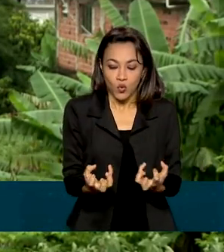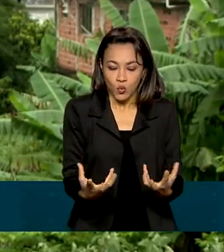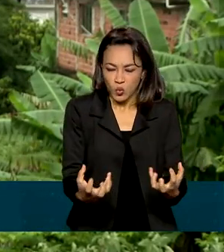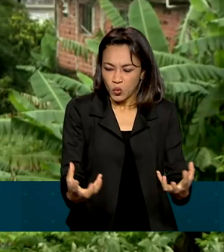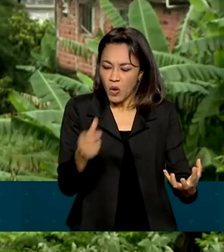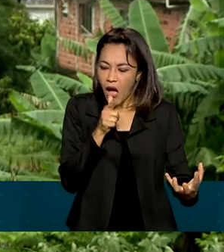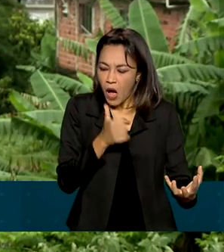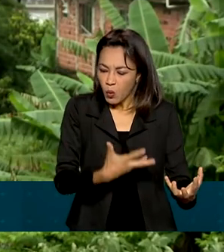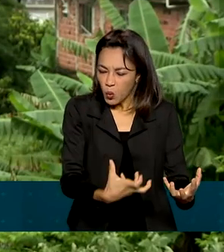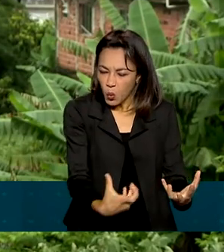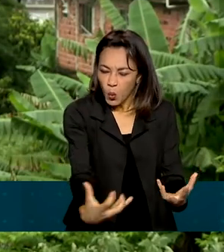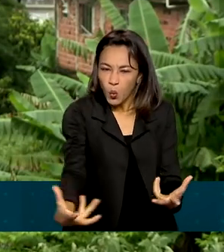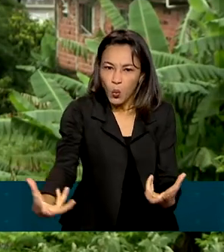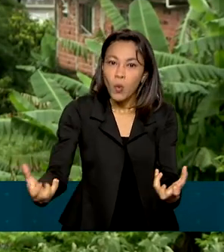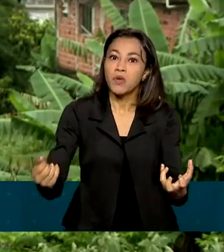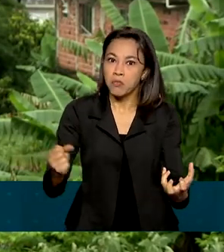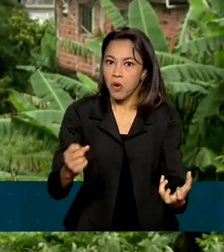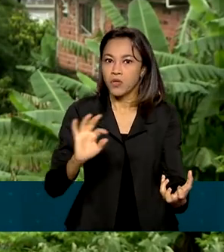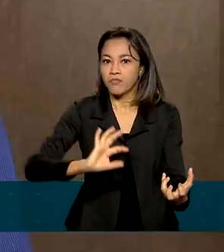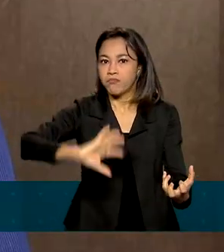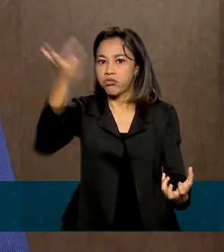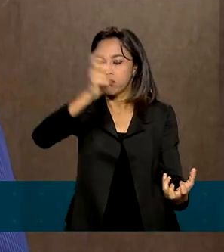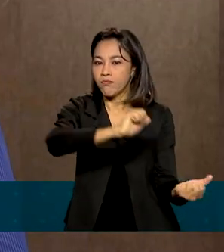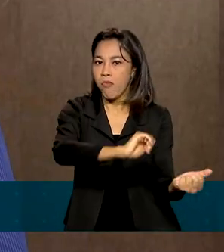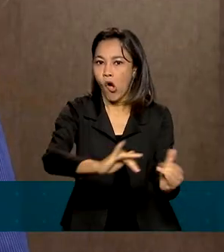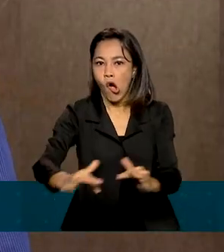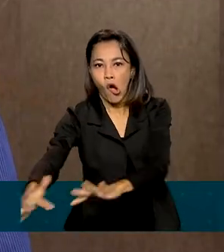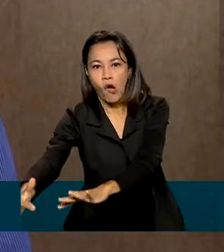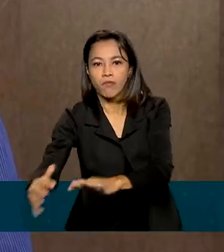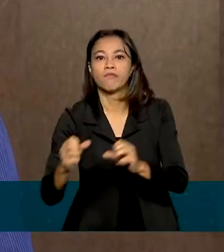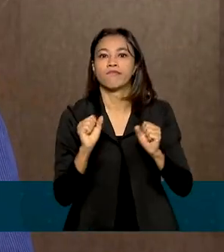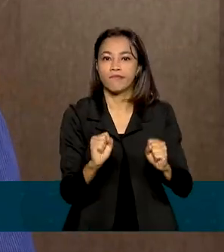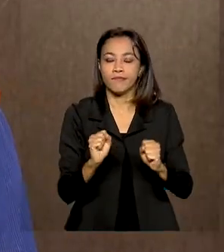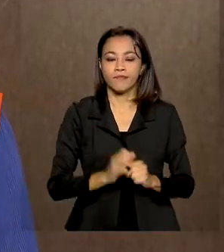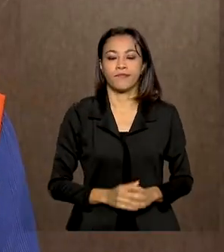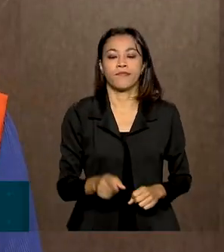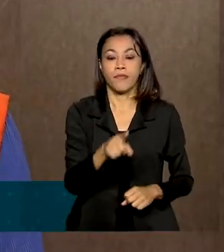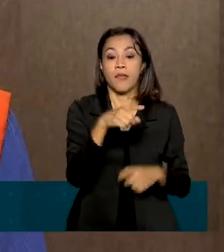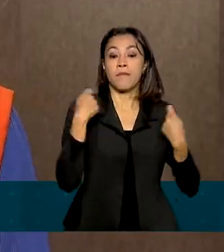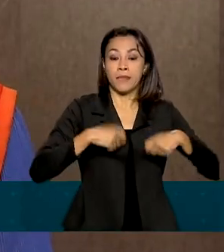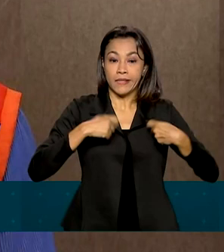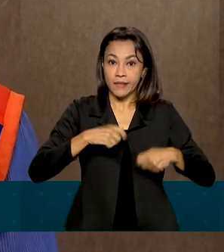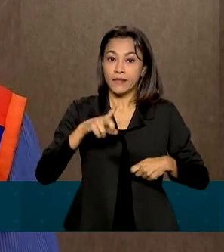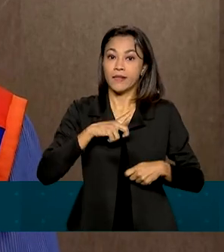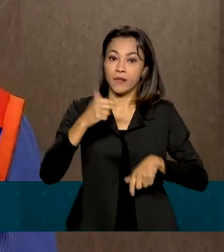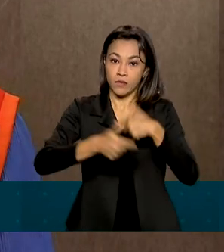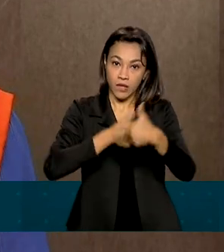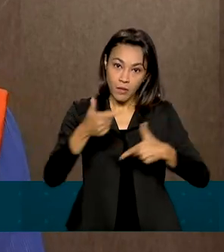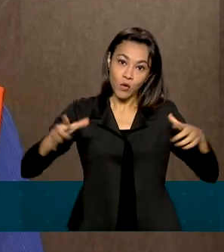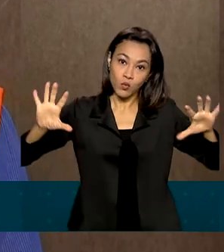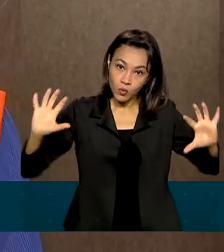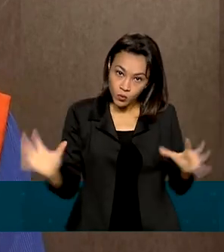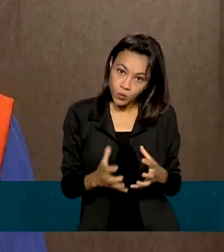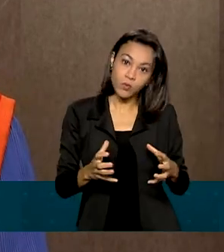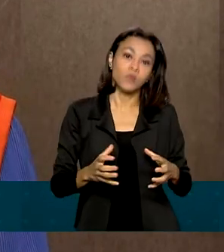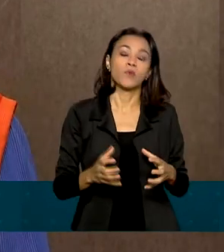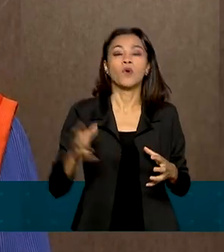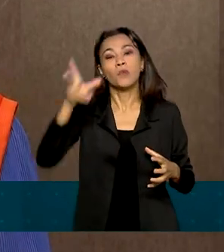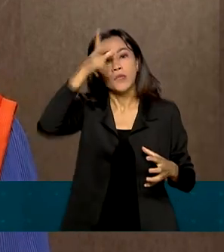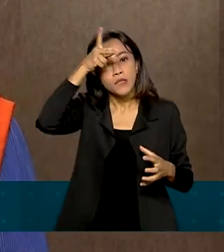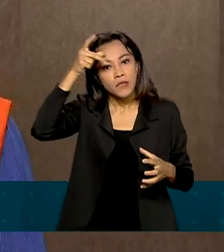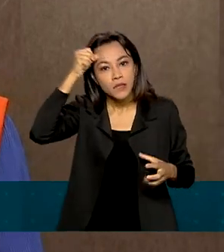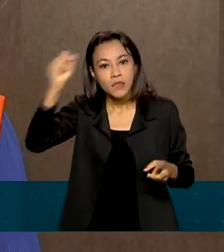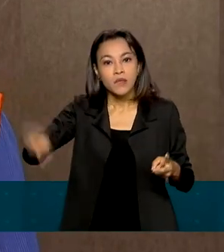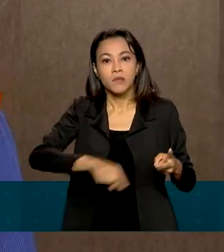ainda há risco de novos deslizamentos. É preciso que haja um trabalho conjunto entre o poder público municipal,